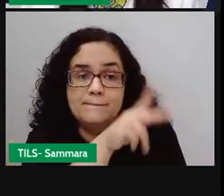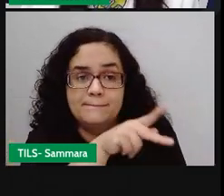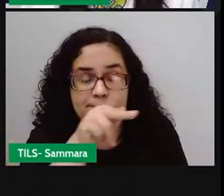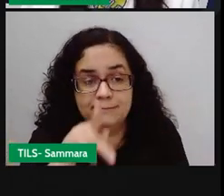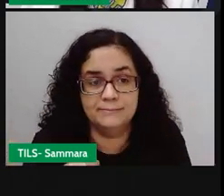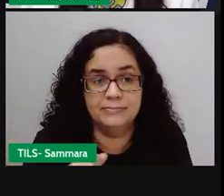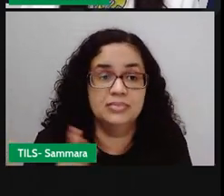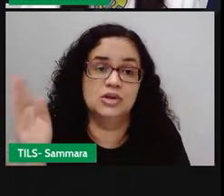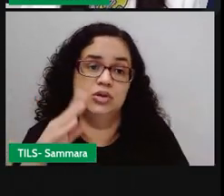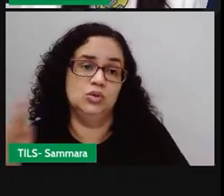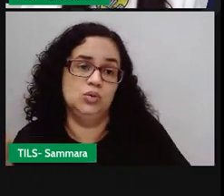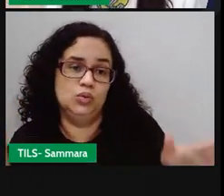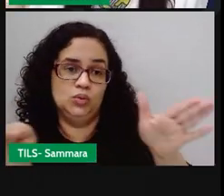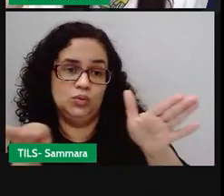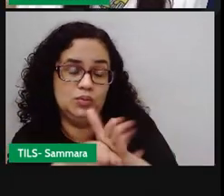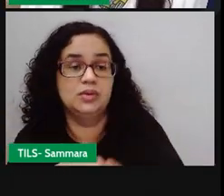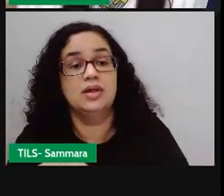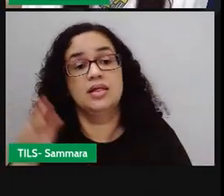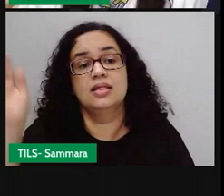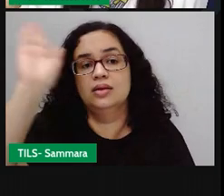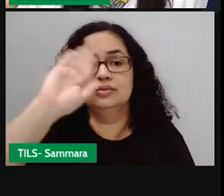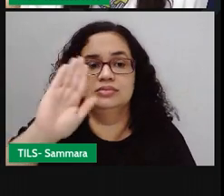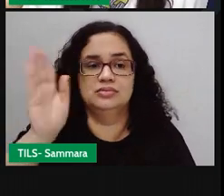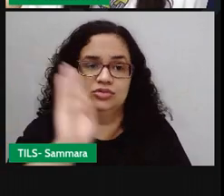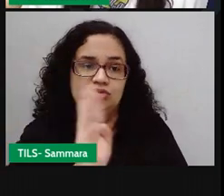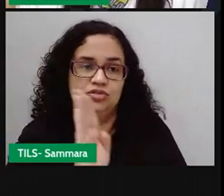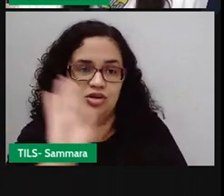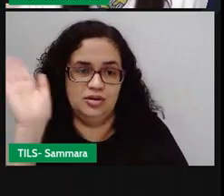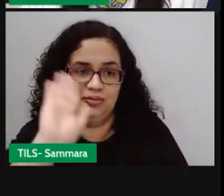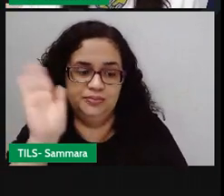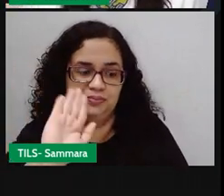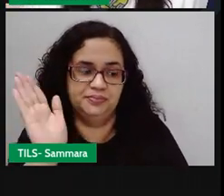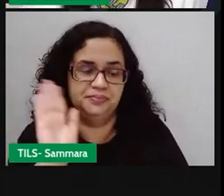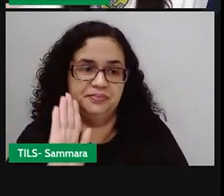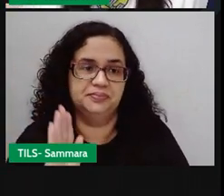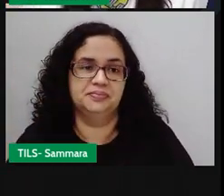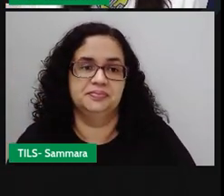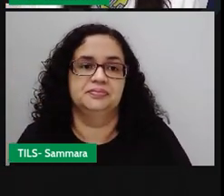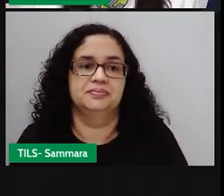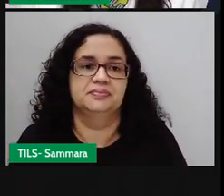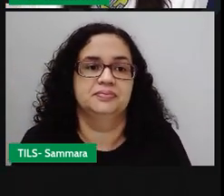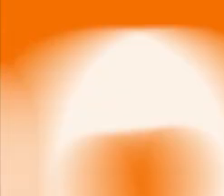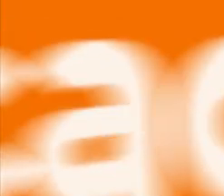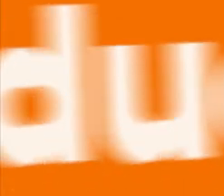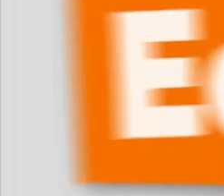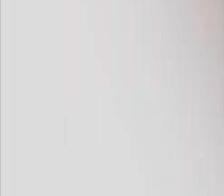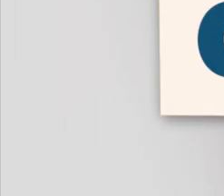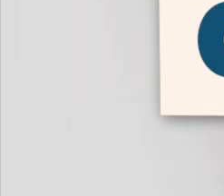E aí a gente se encontra na nossa próxima videoaula. Tchau, tchau. tchau.